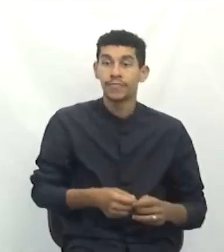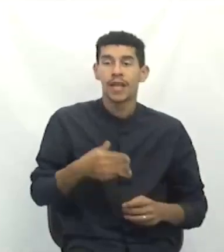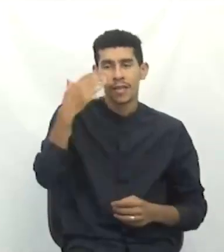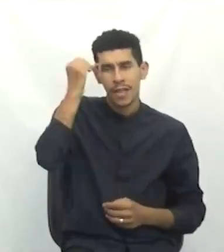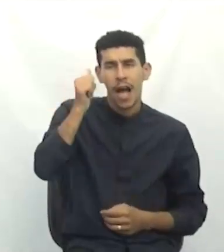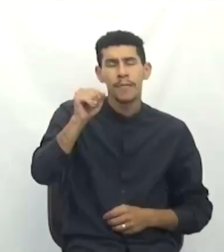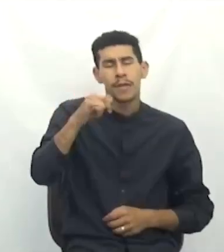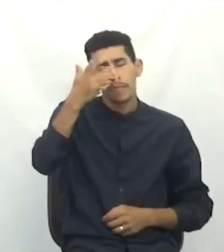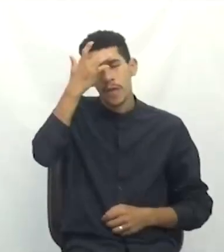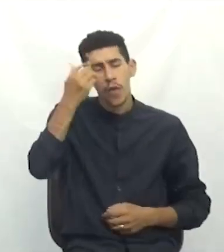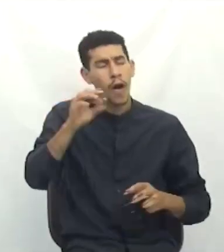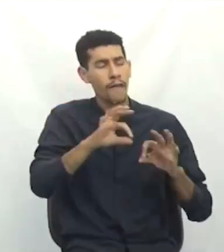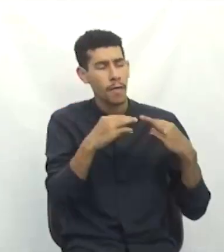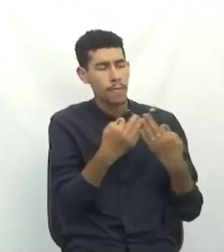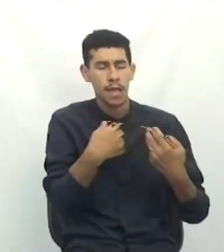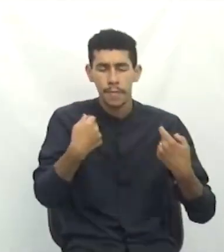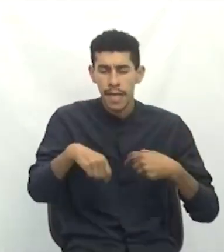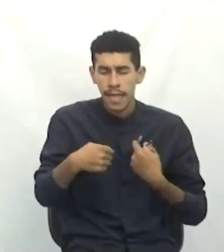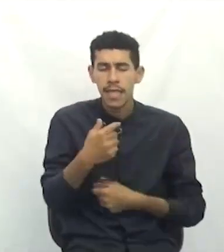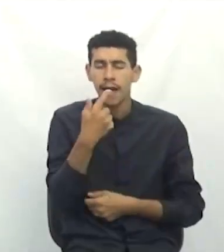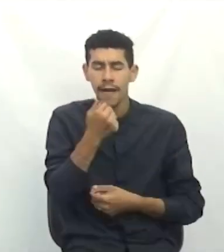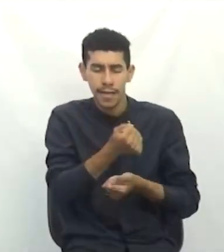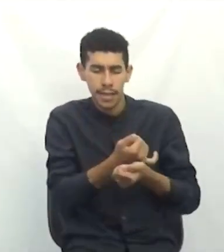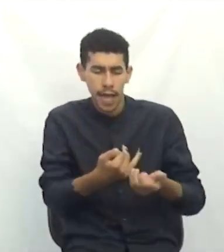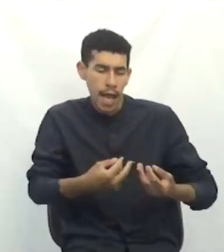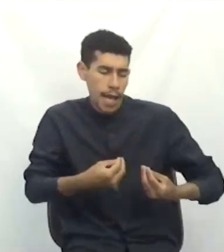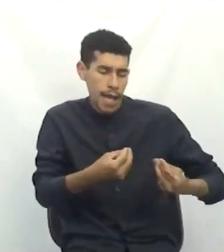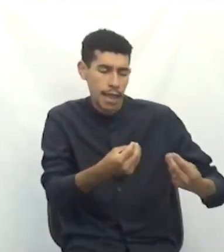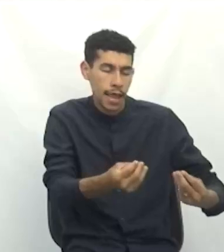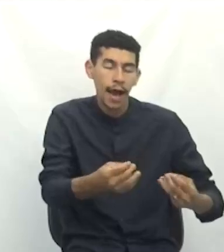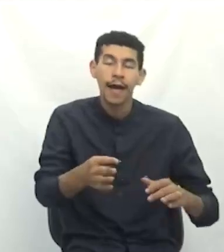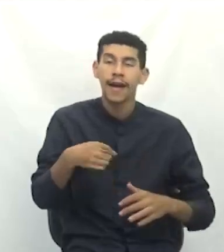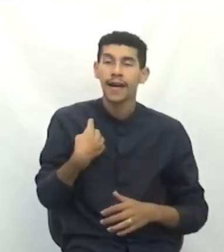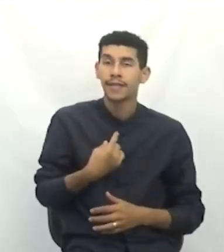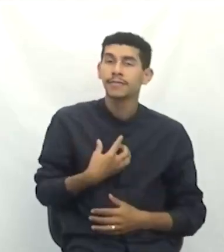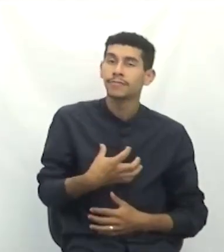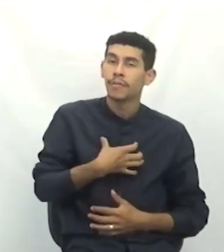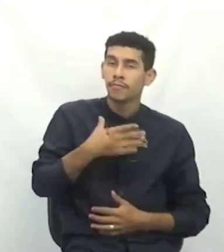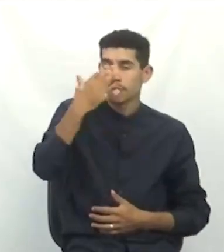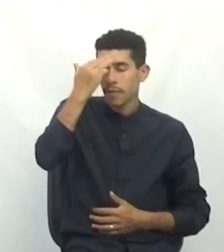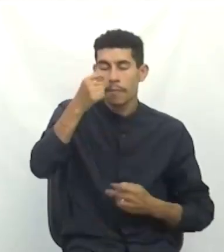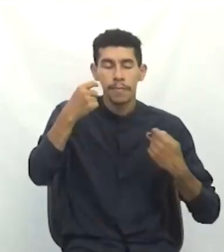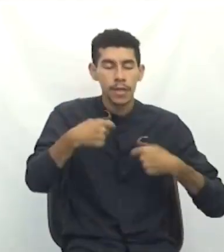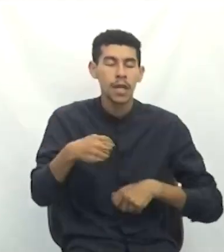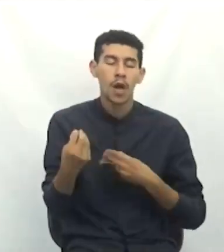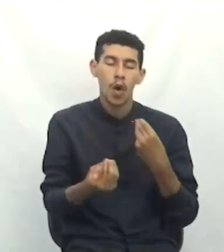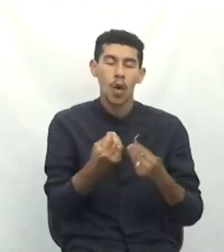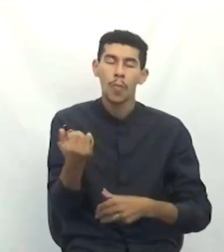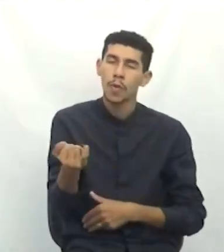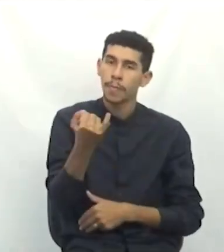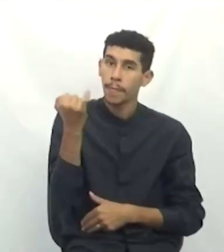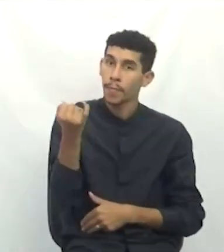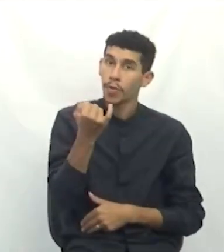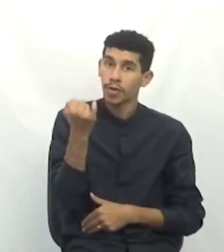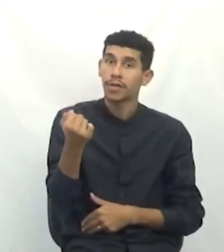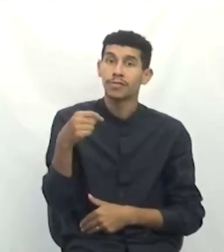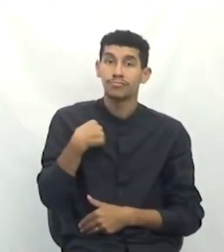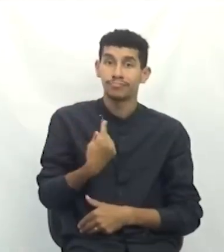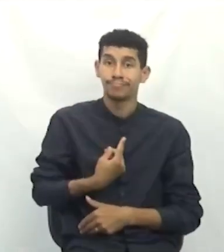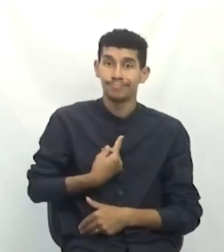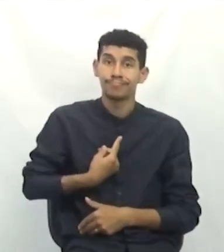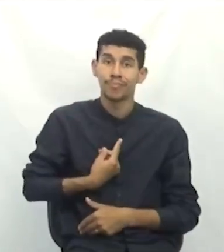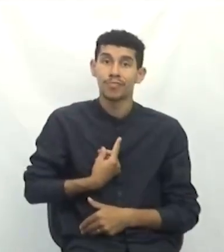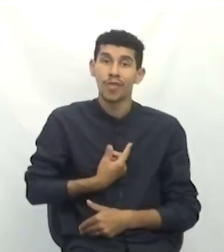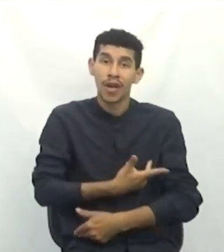da família nossa que está precisando, é que a gente sente a necessidade e a importância que é, o